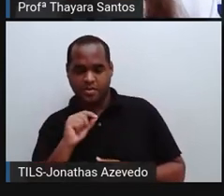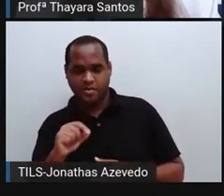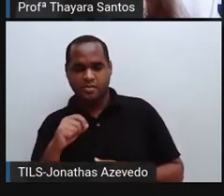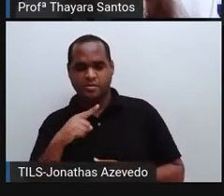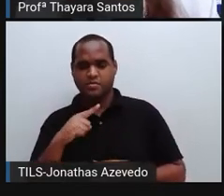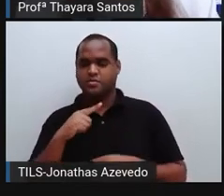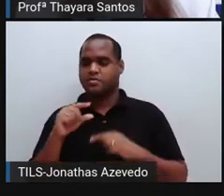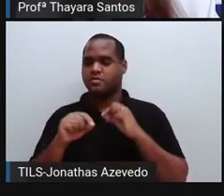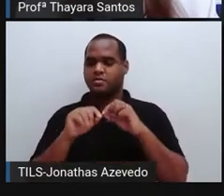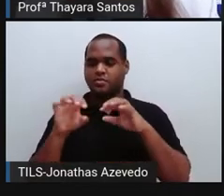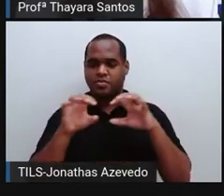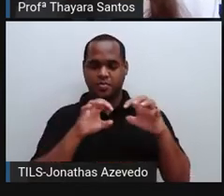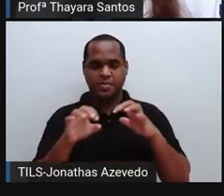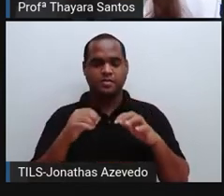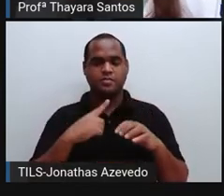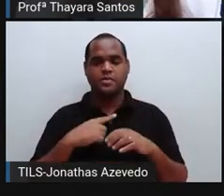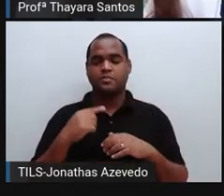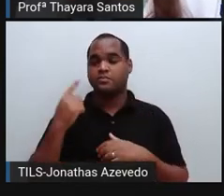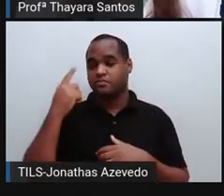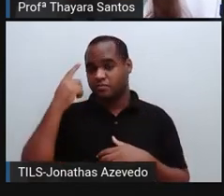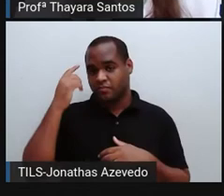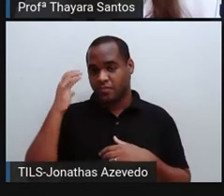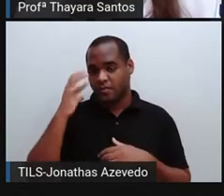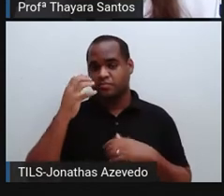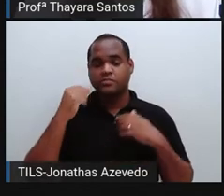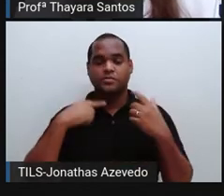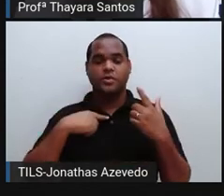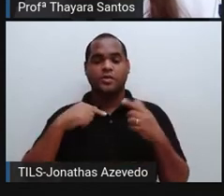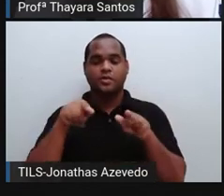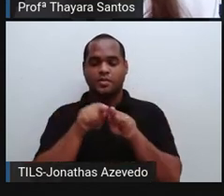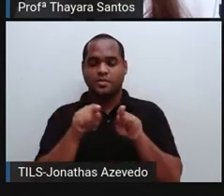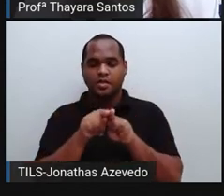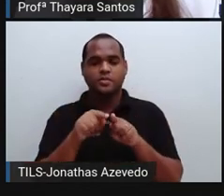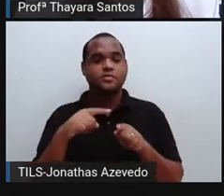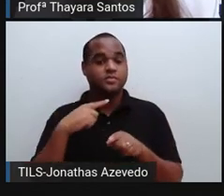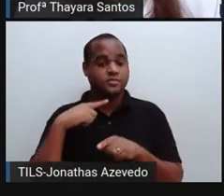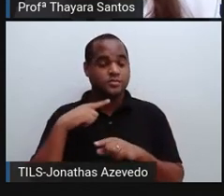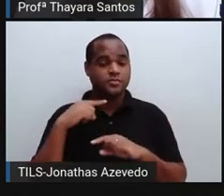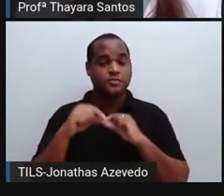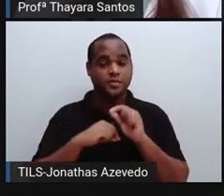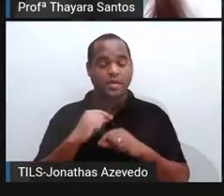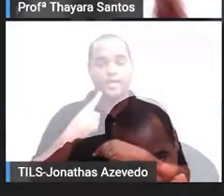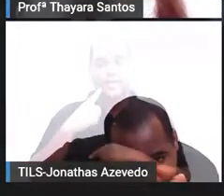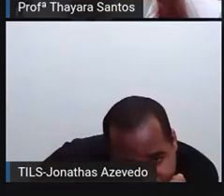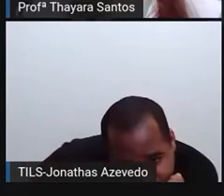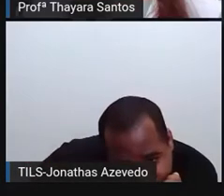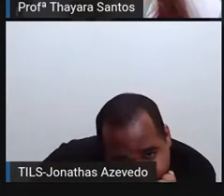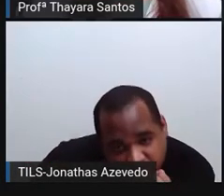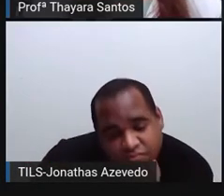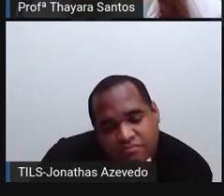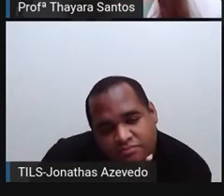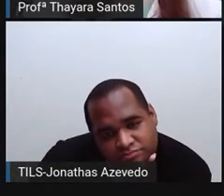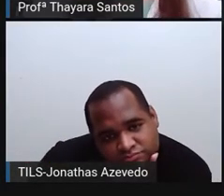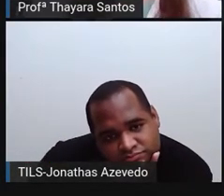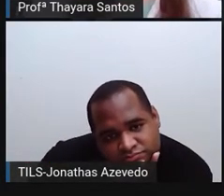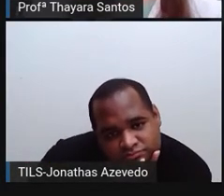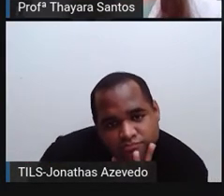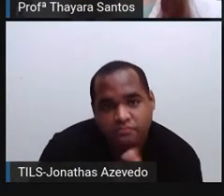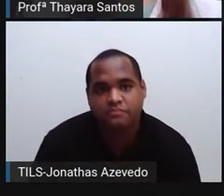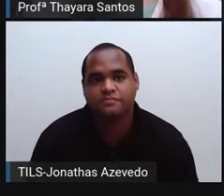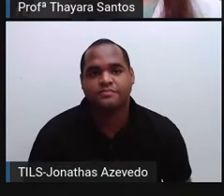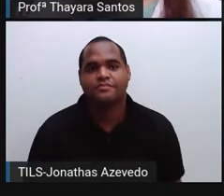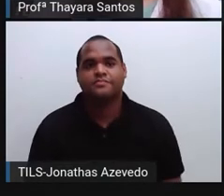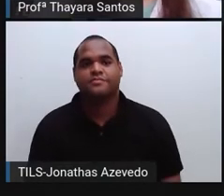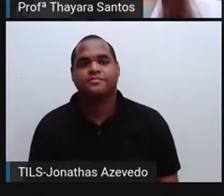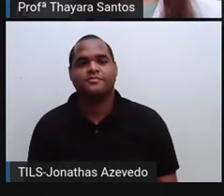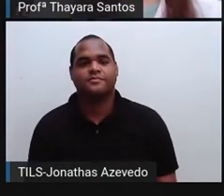estão no crânio e também os nervos espinhais que estão na extremidade da nossa medula. Então, agora